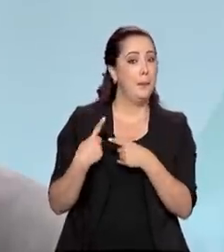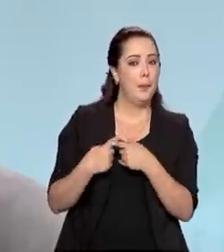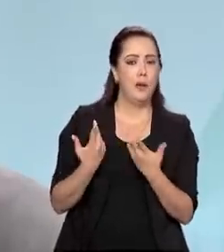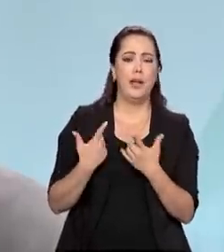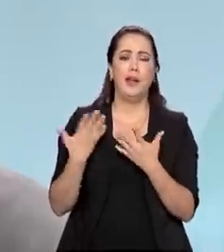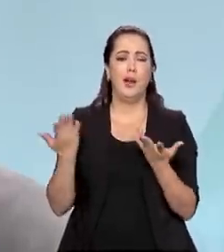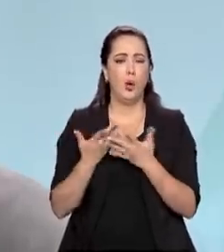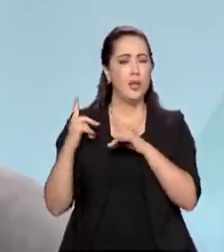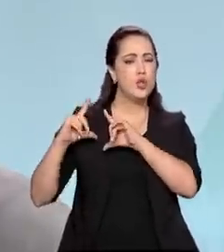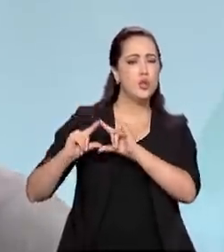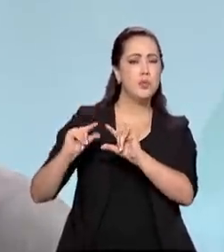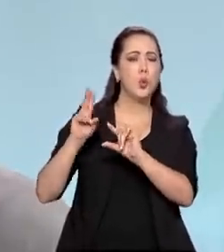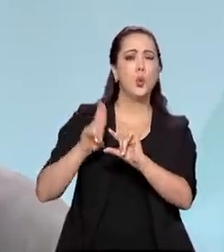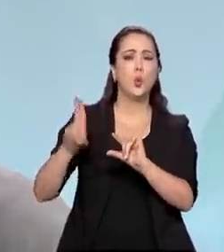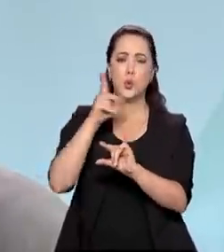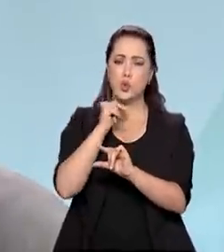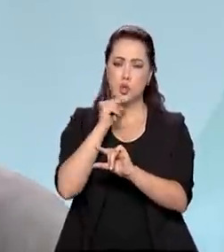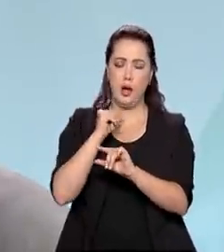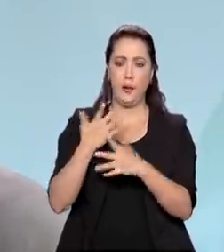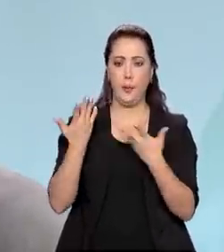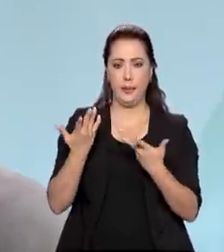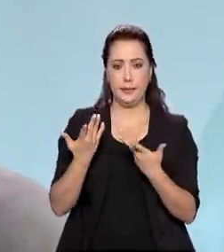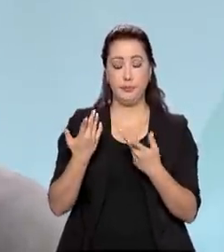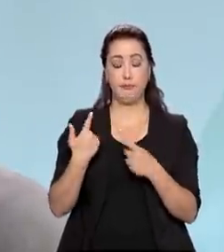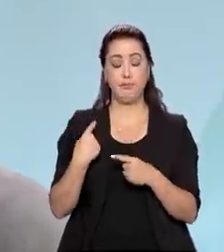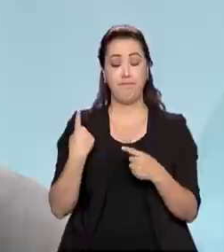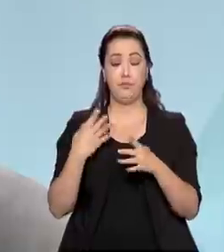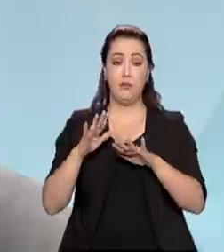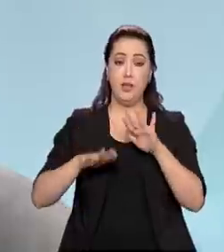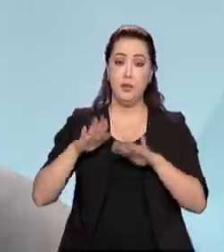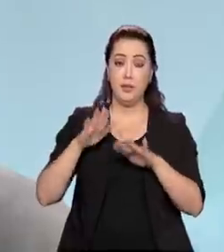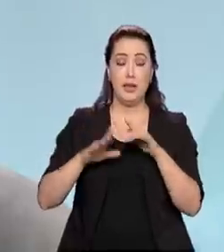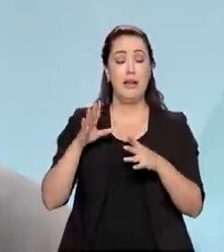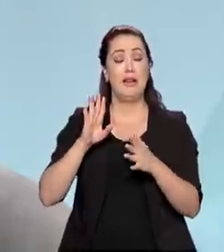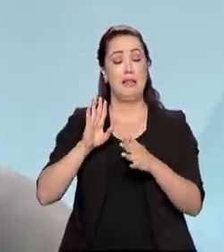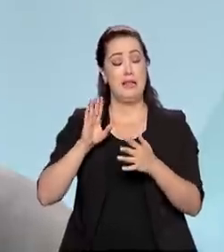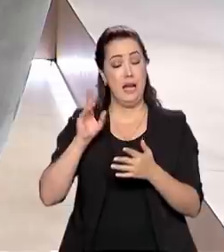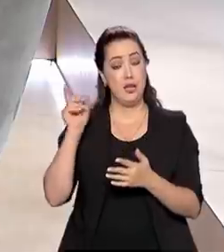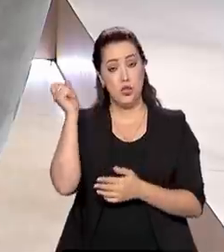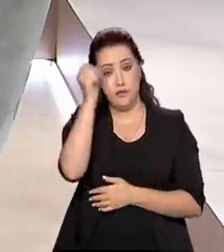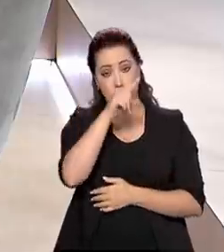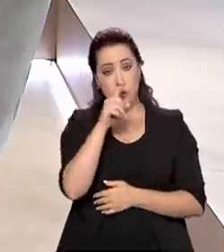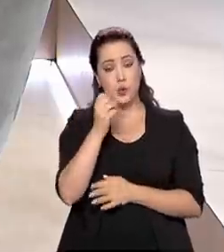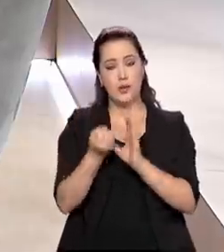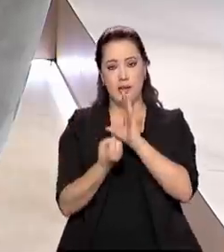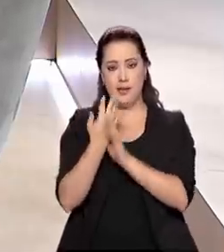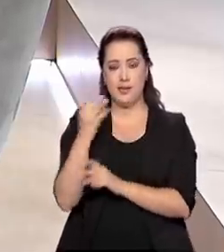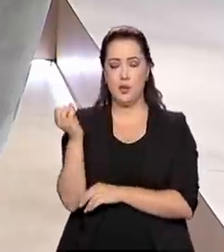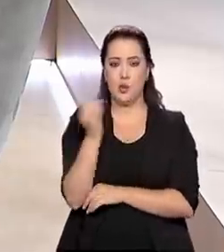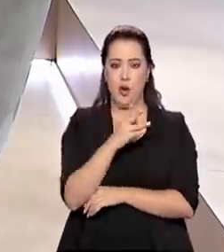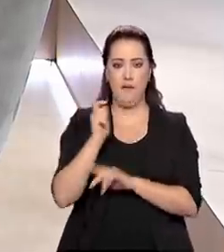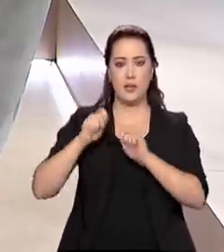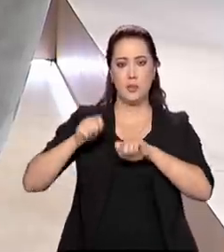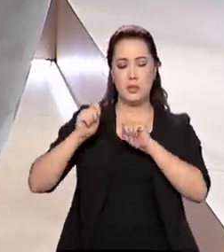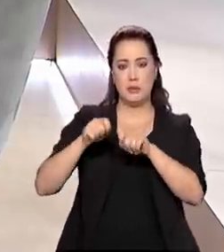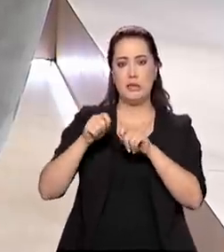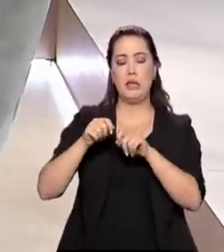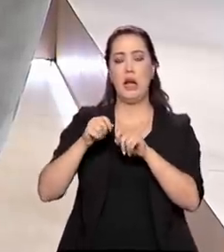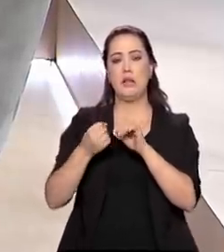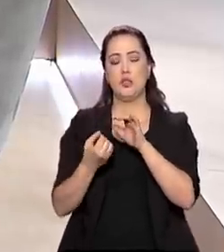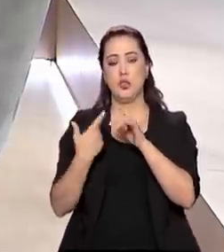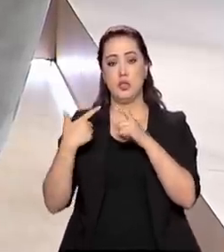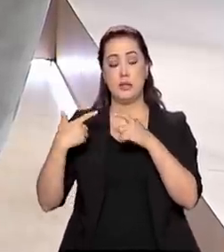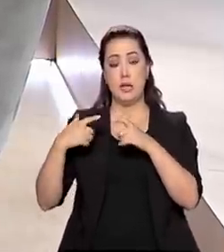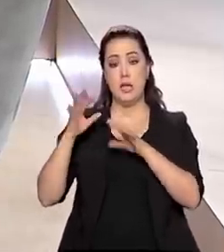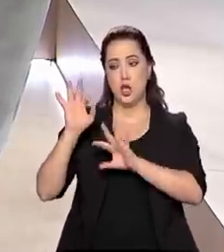dificuldade na implantação de novos projetos hidrelétricos no país, né? E os projetos que são